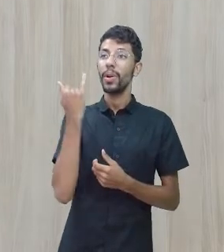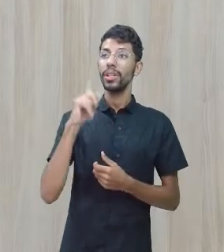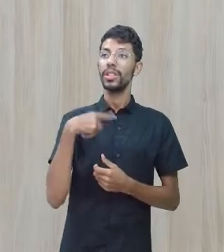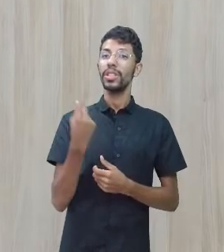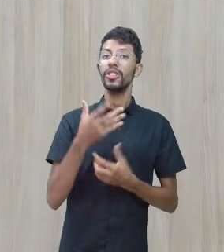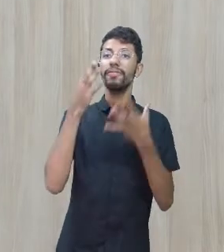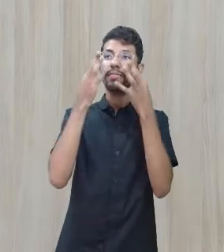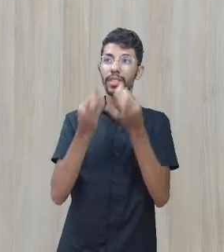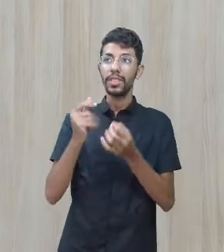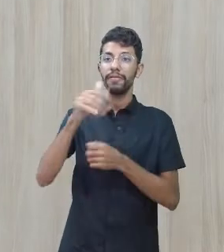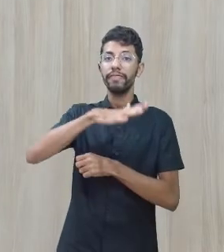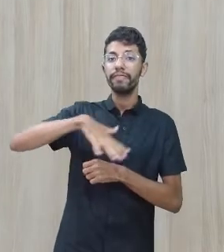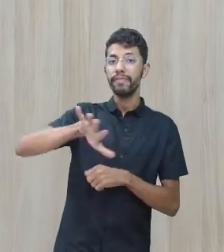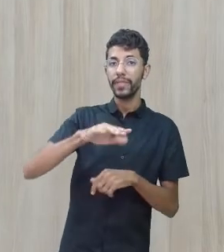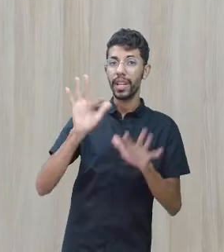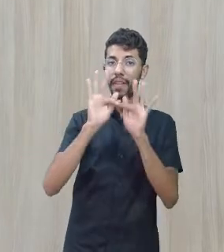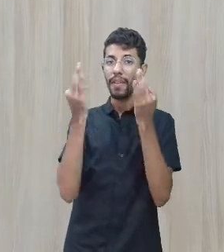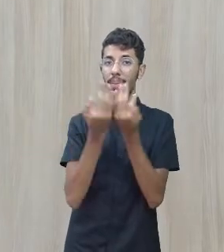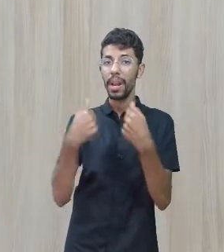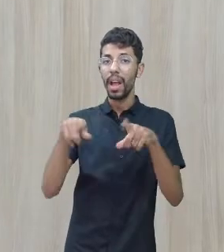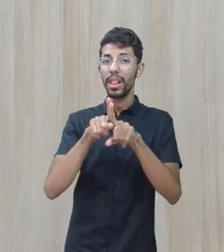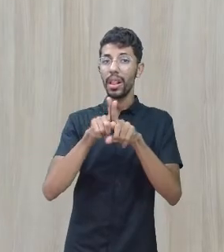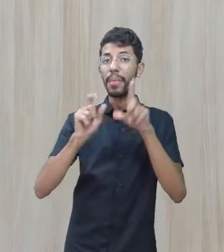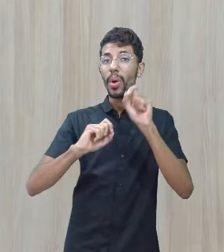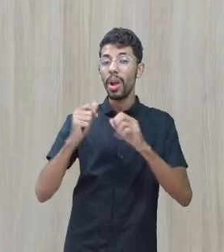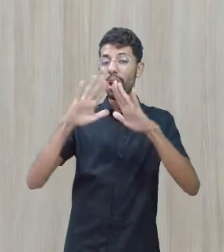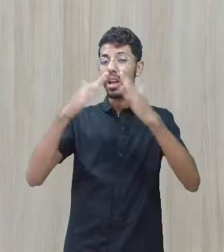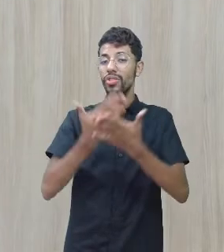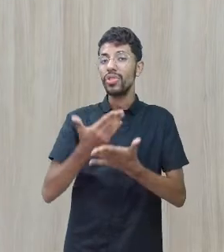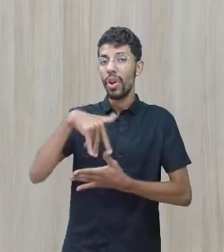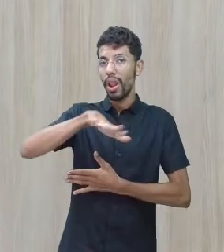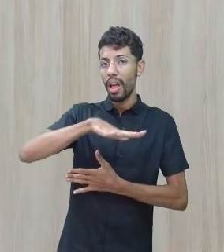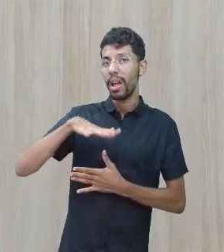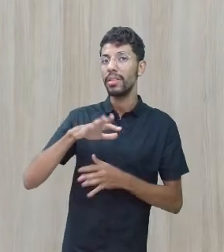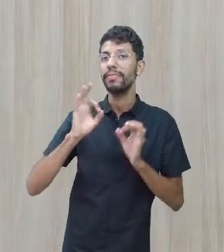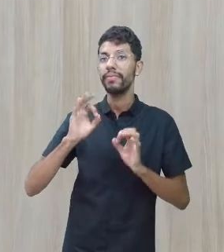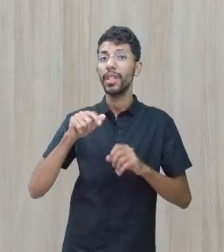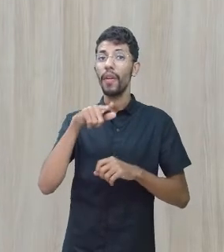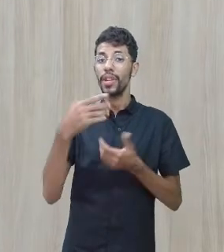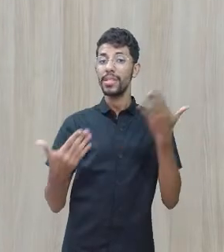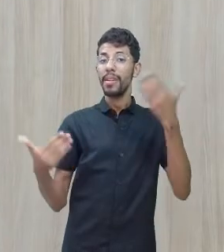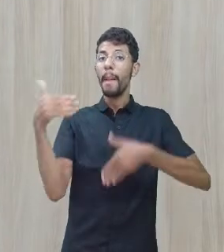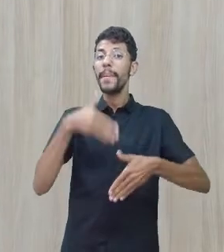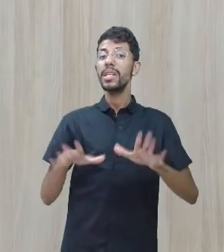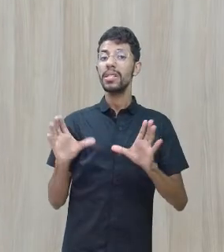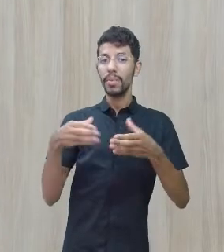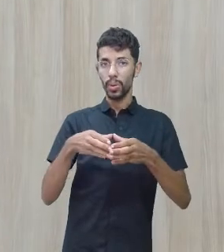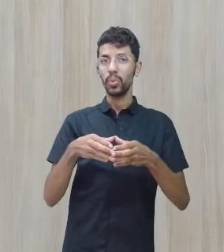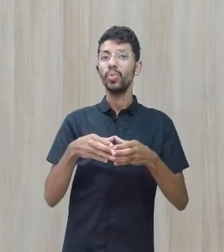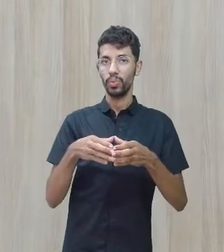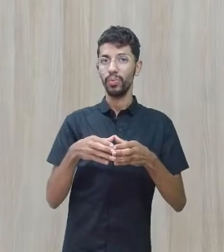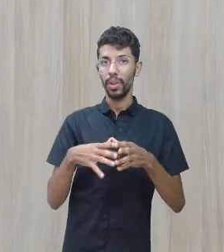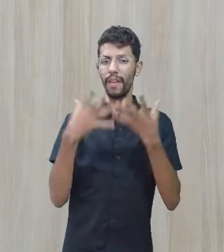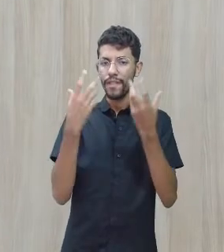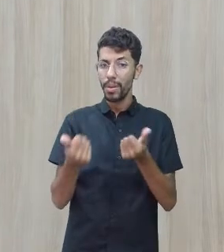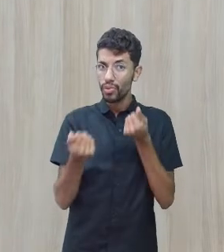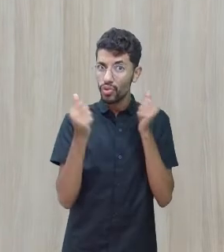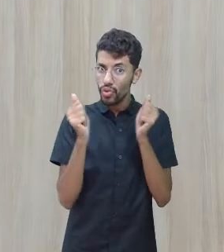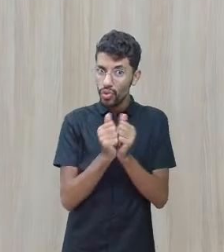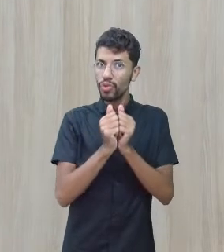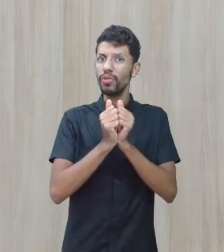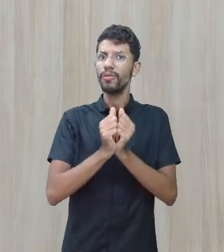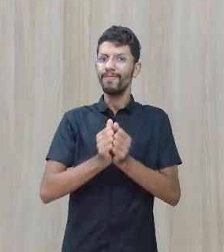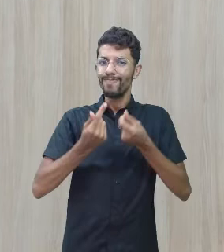tanto no nosso ambiente familiar, quanto no ambiente escolar. Você faz parte dessa equipe. Vamos junto